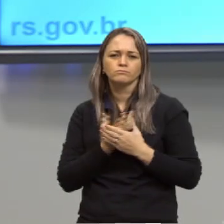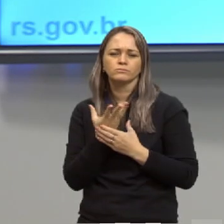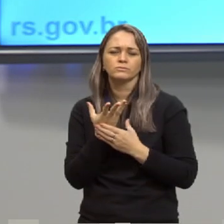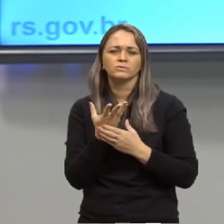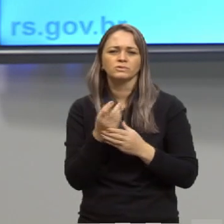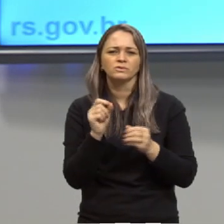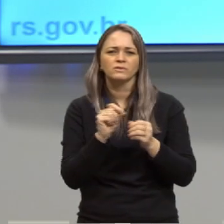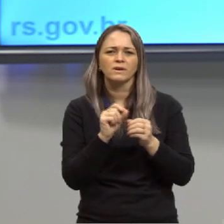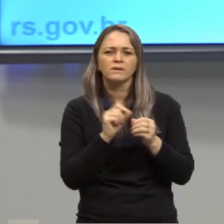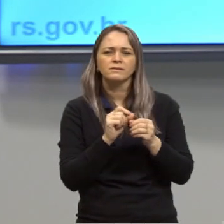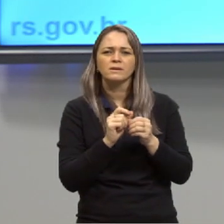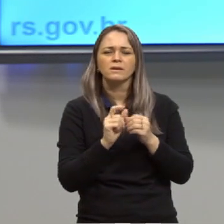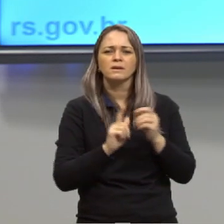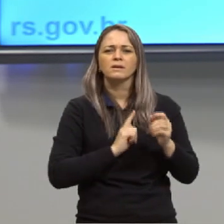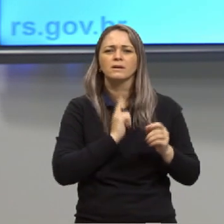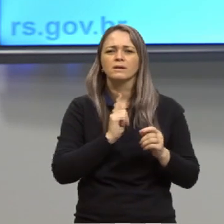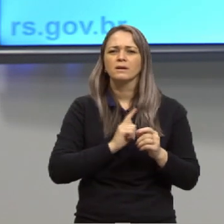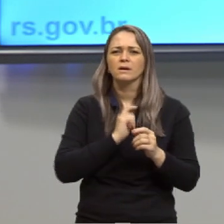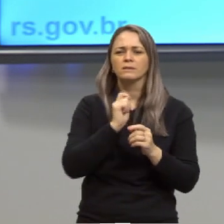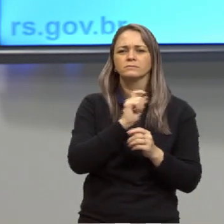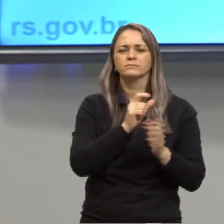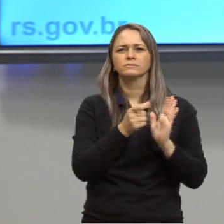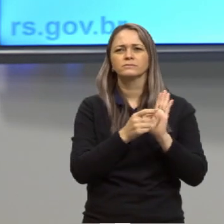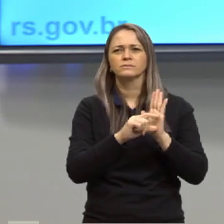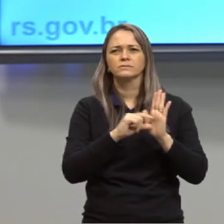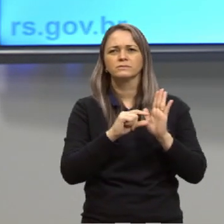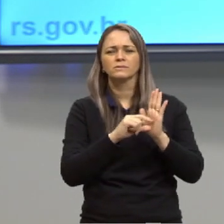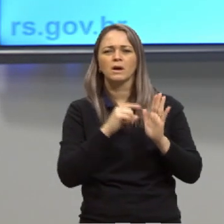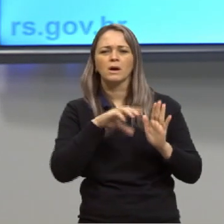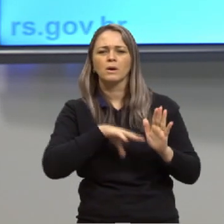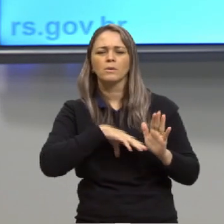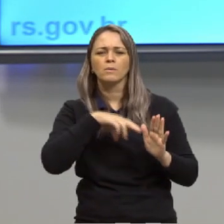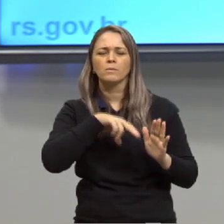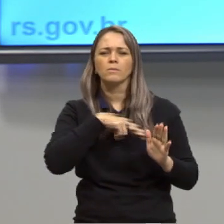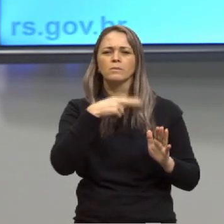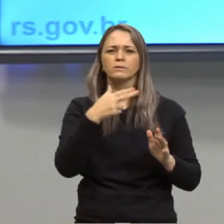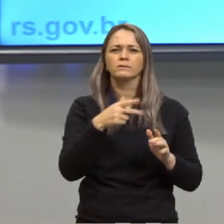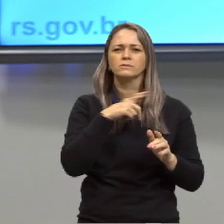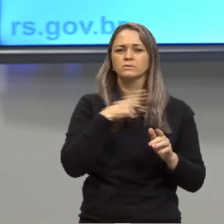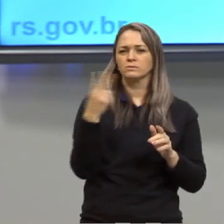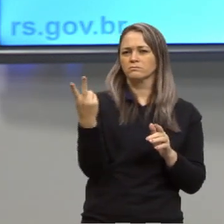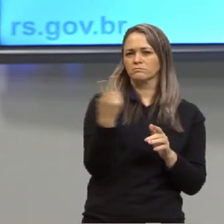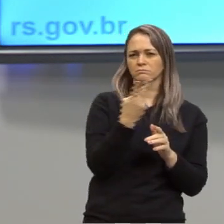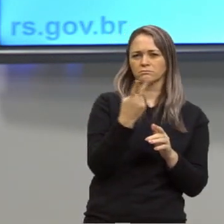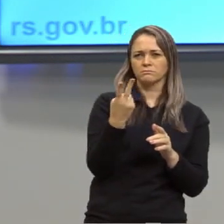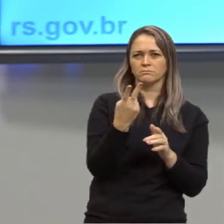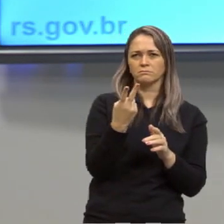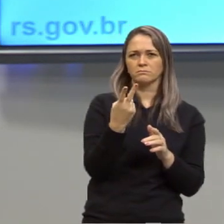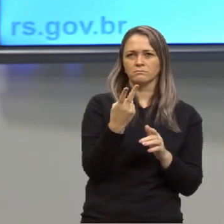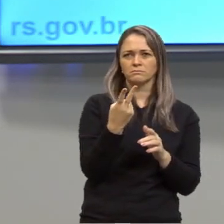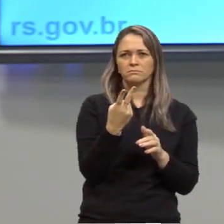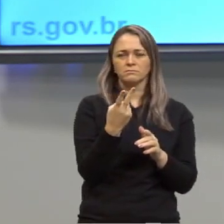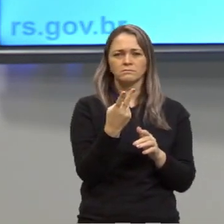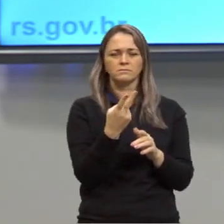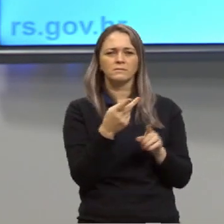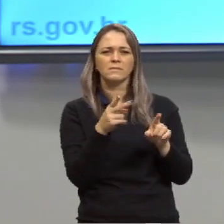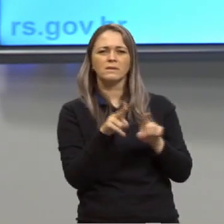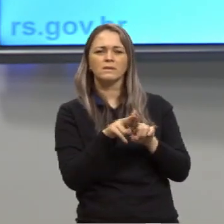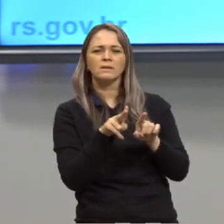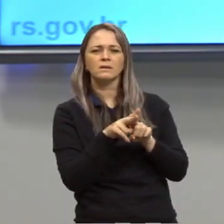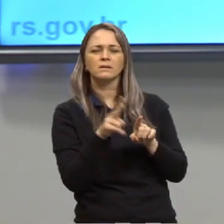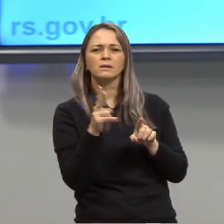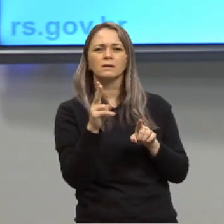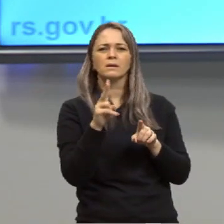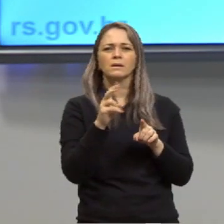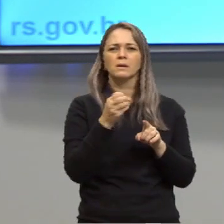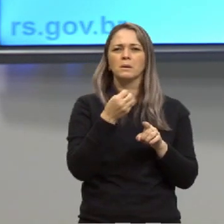a gramática que em nações a serviço de Portugal possuíam ao mesmo tempo benevolência quanto ao conhecimento que